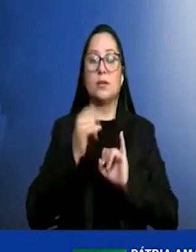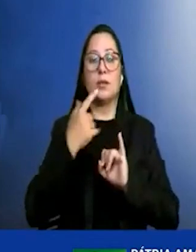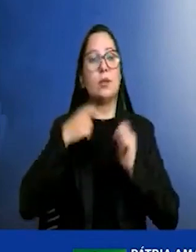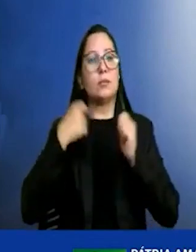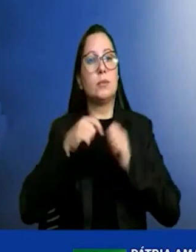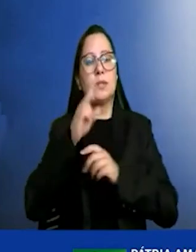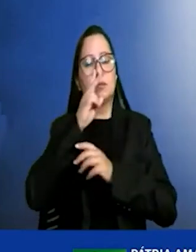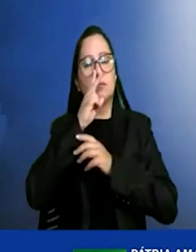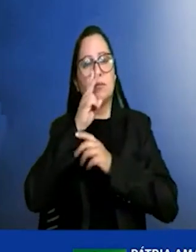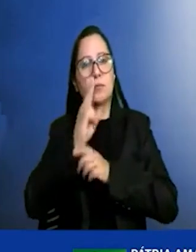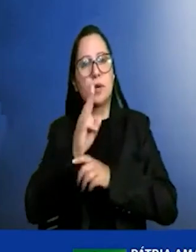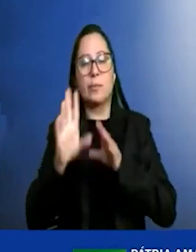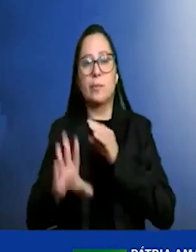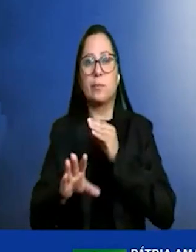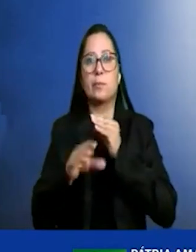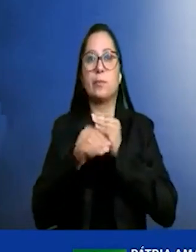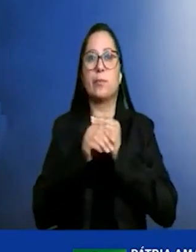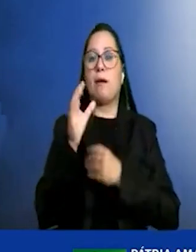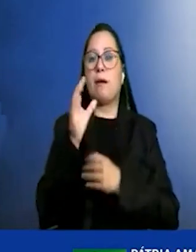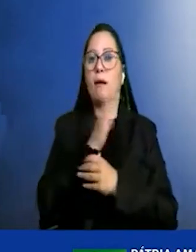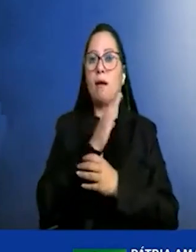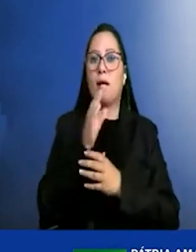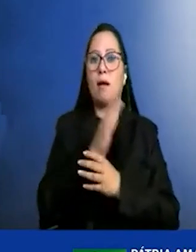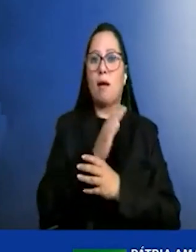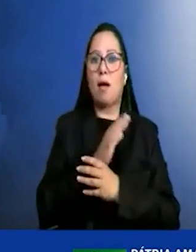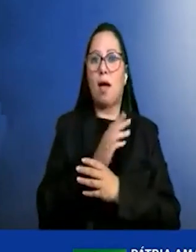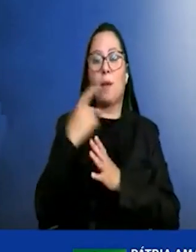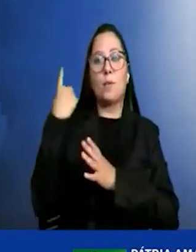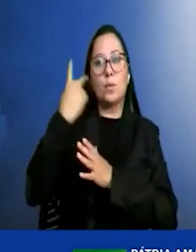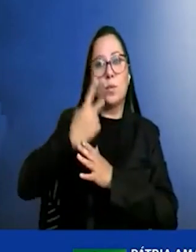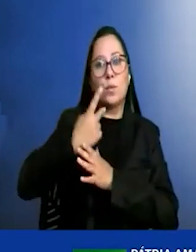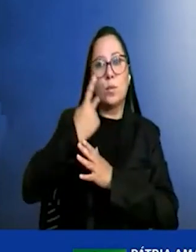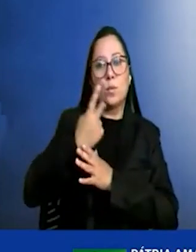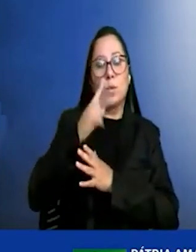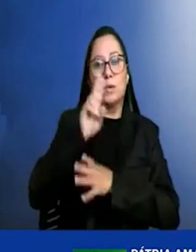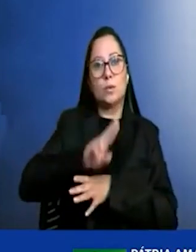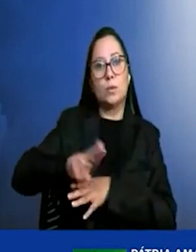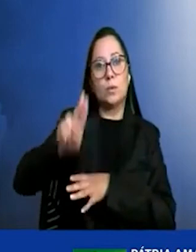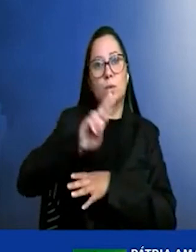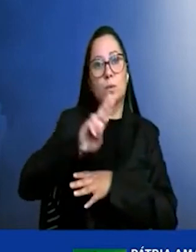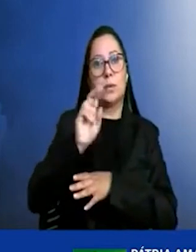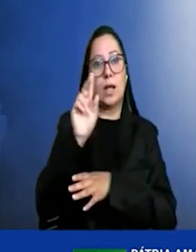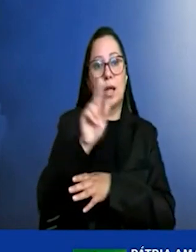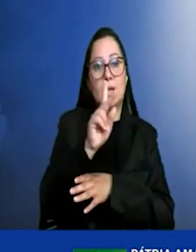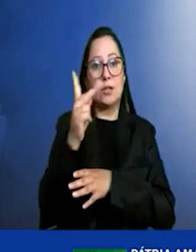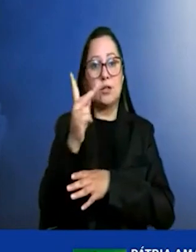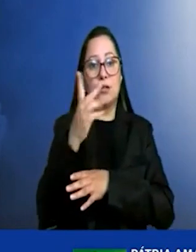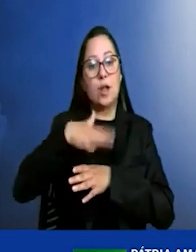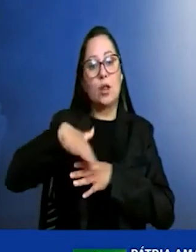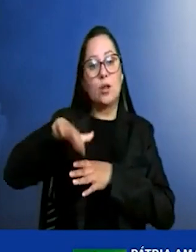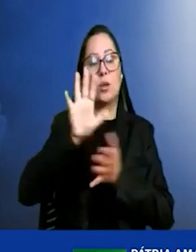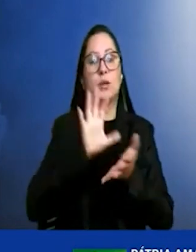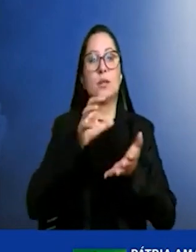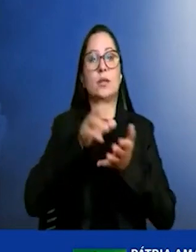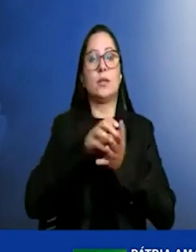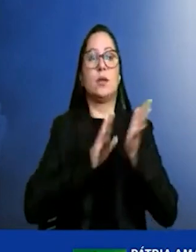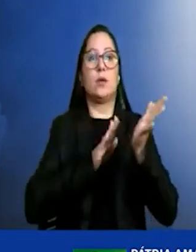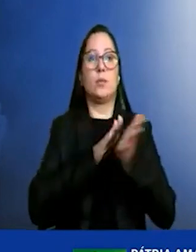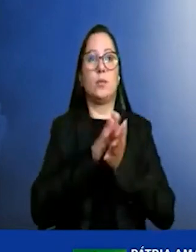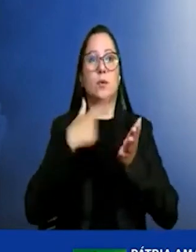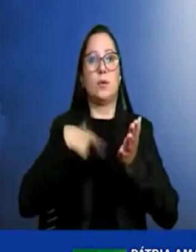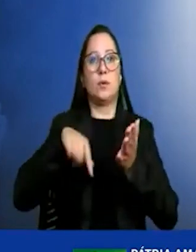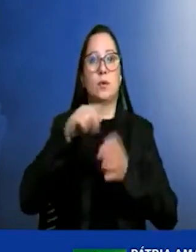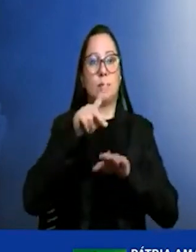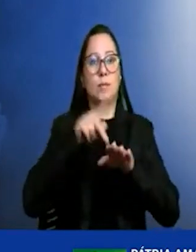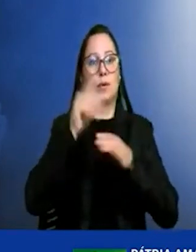implementar rapidamente uma política de utilização de hidrogênio em todas as cadeias produtivas do nosso país muito